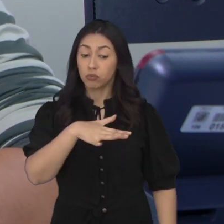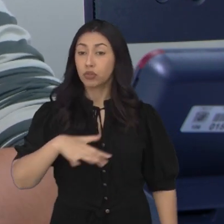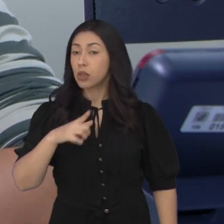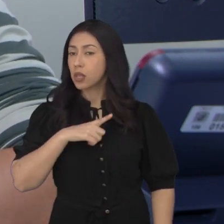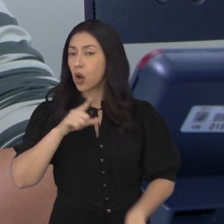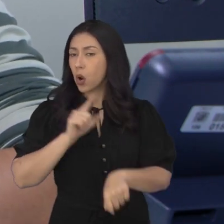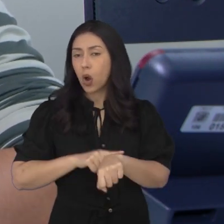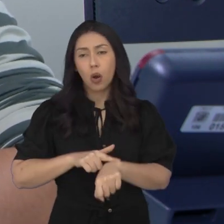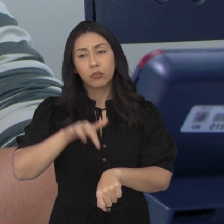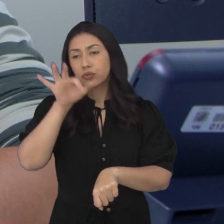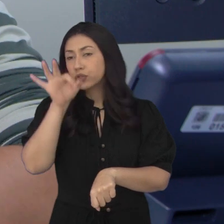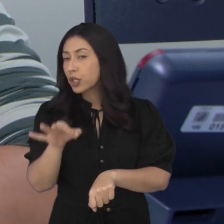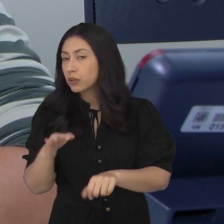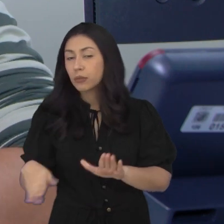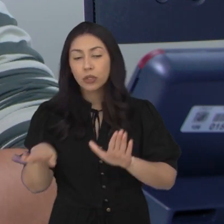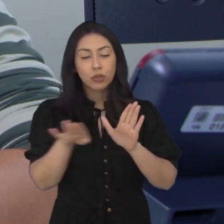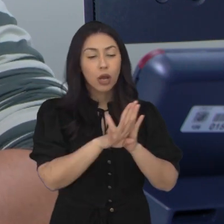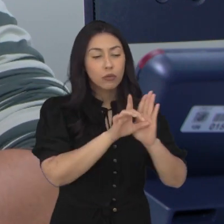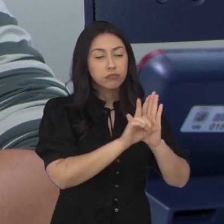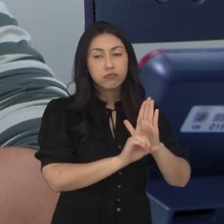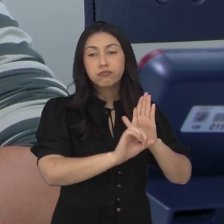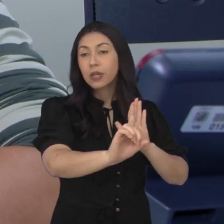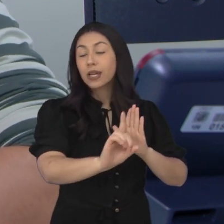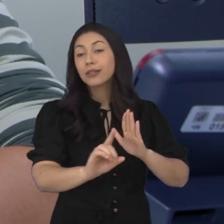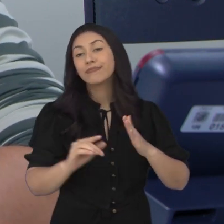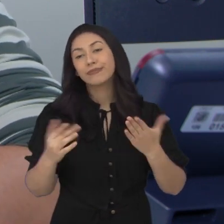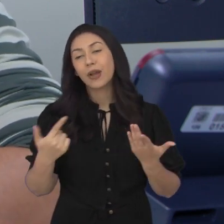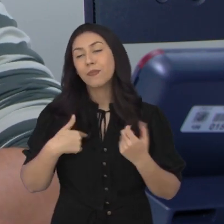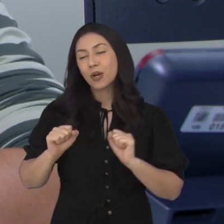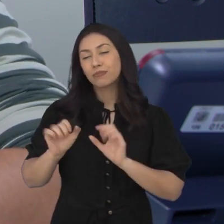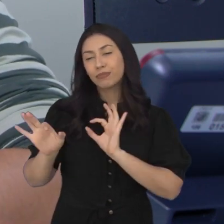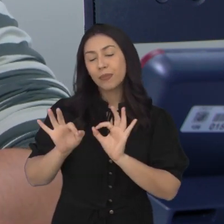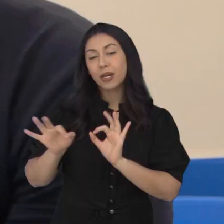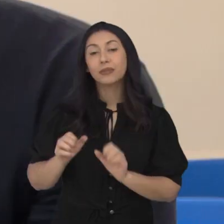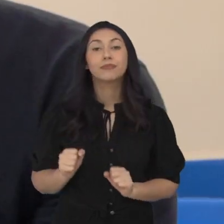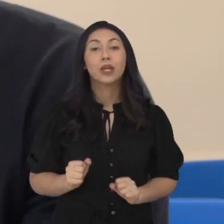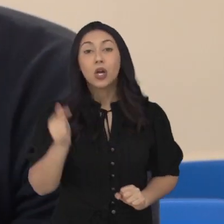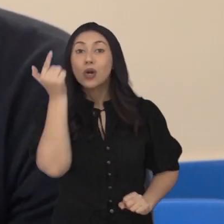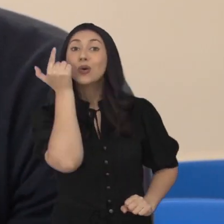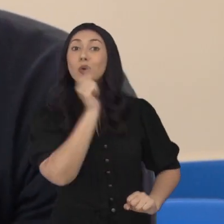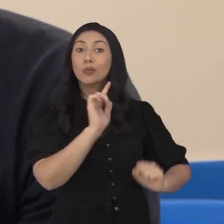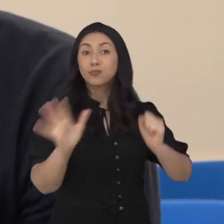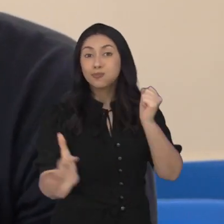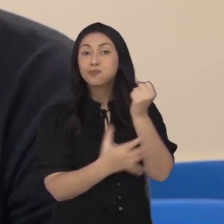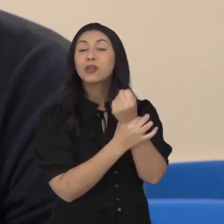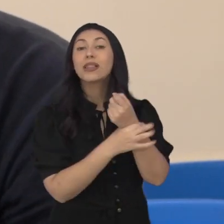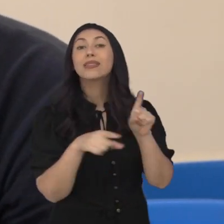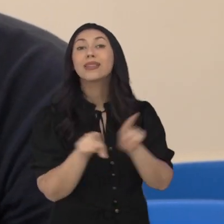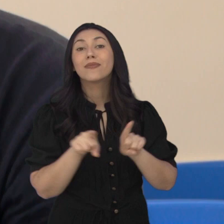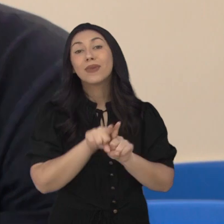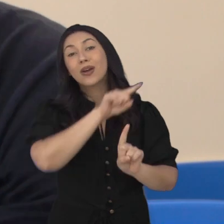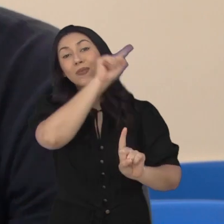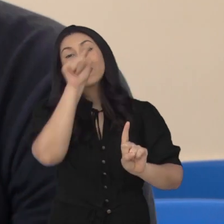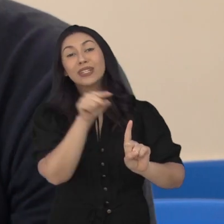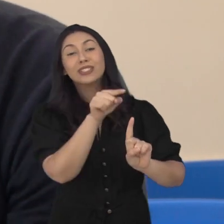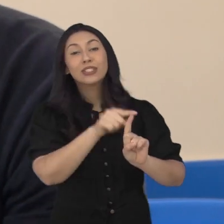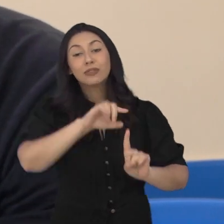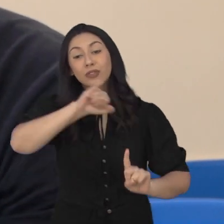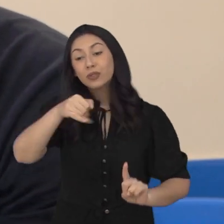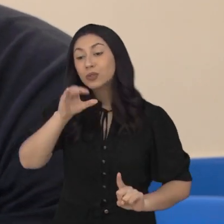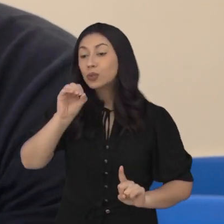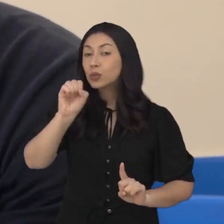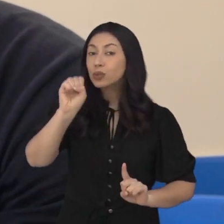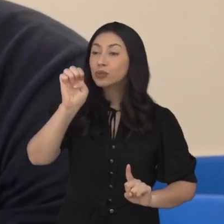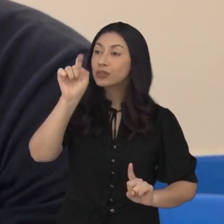menos você tem uma rotina de hora de chegar, hora de sair. Isso me permite organizar melhor a minha vida. Alcançar a estabilidade também é o